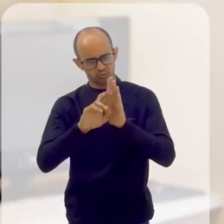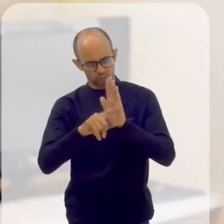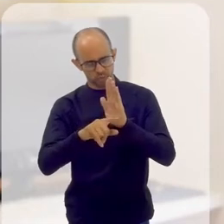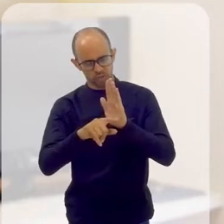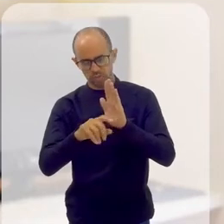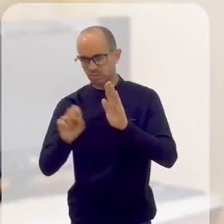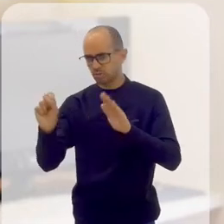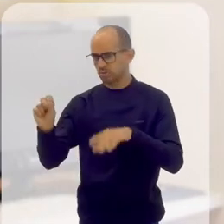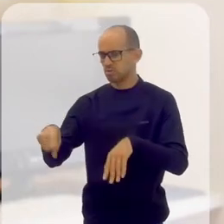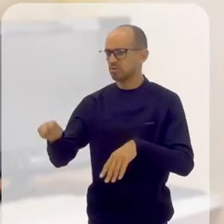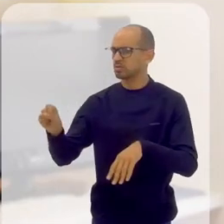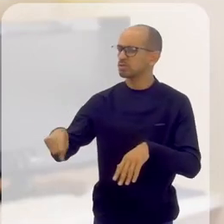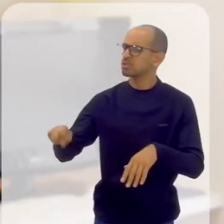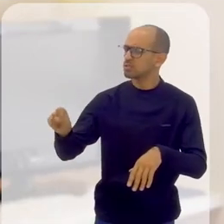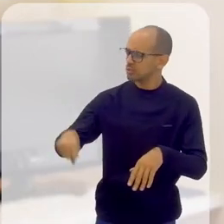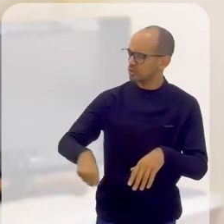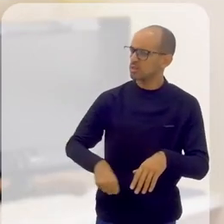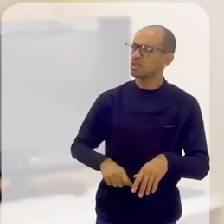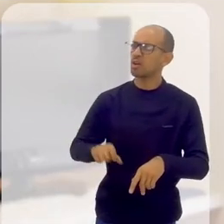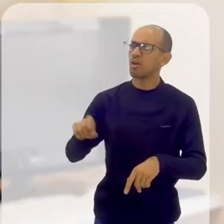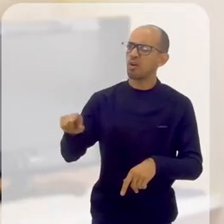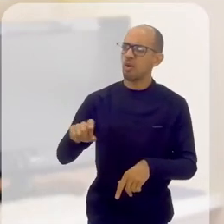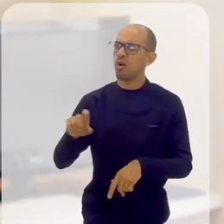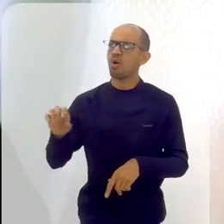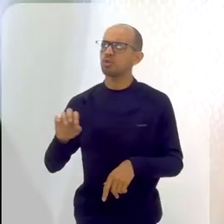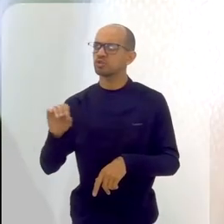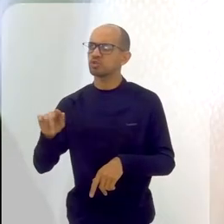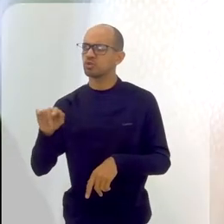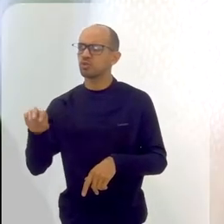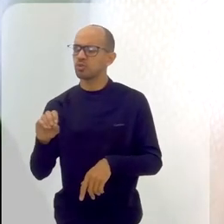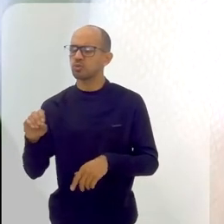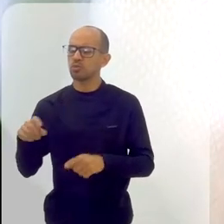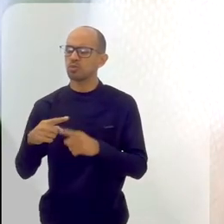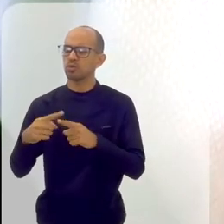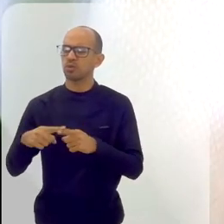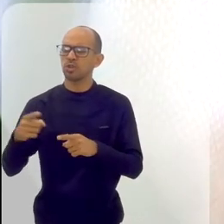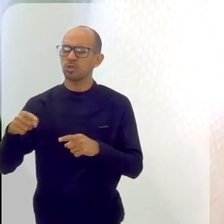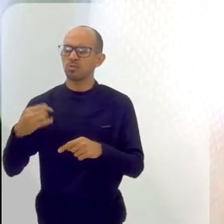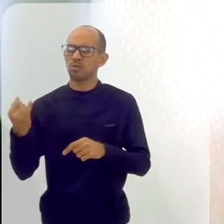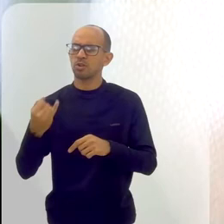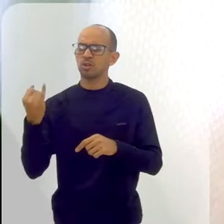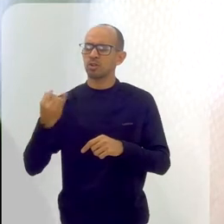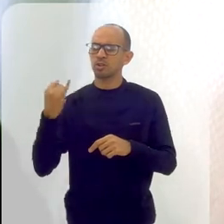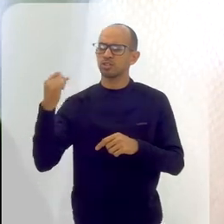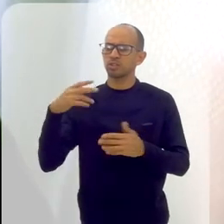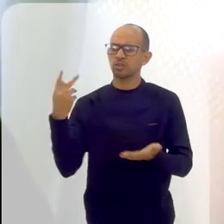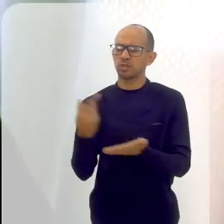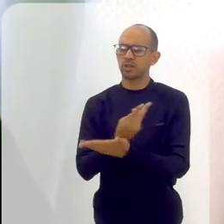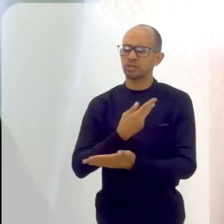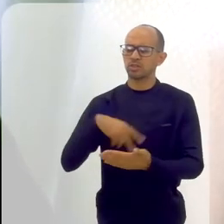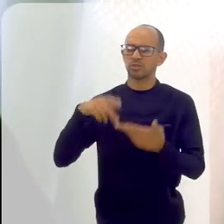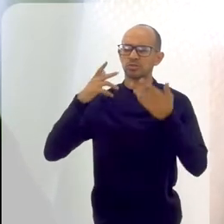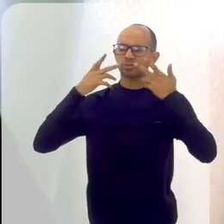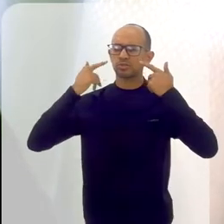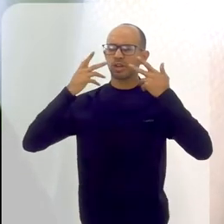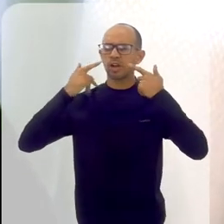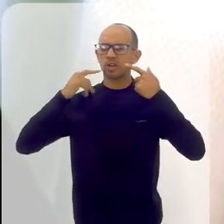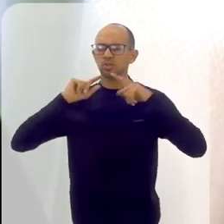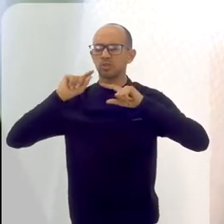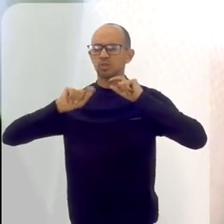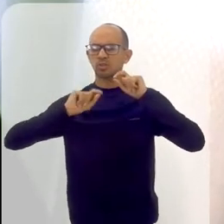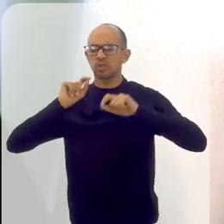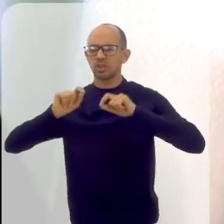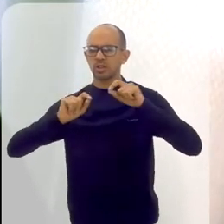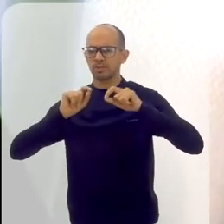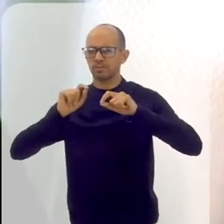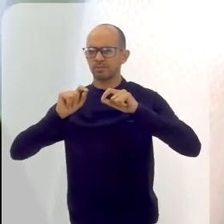não é? Sim, definitivamente. Uma coisa que é muito interessante quando vem ensino do teatro é que quando a gente vai